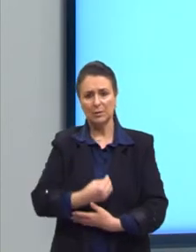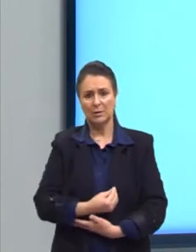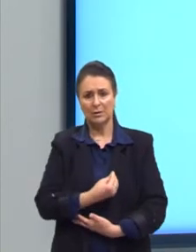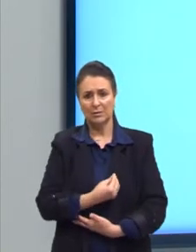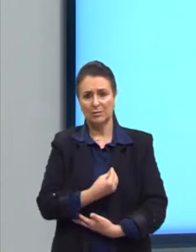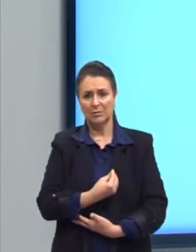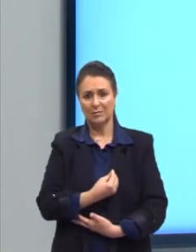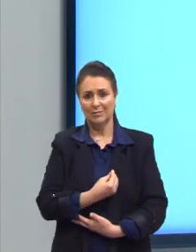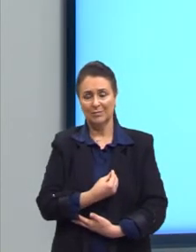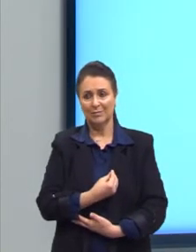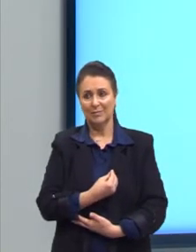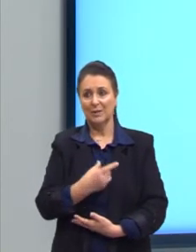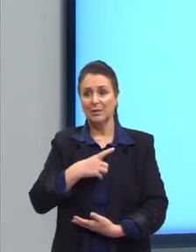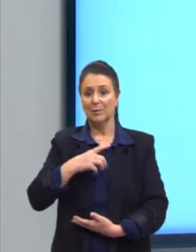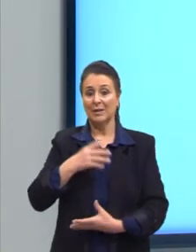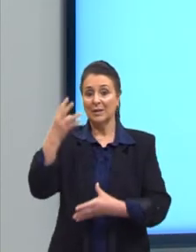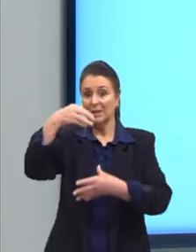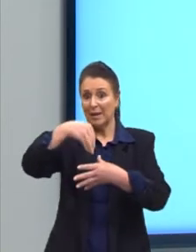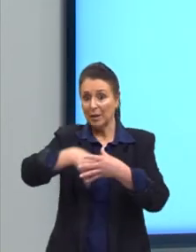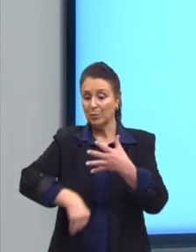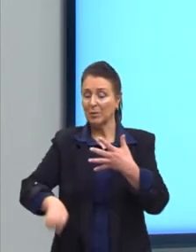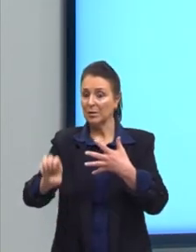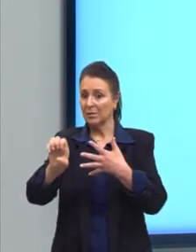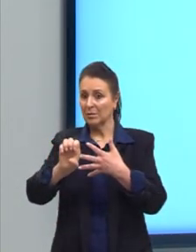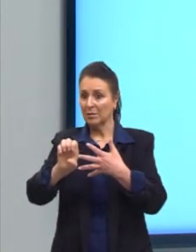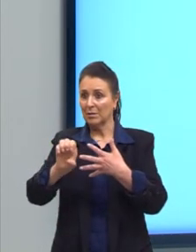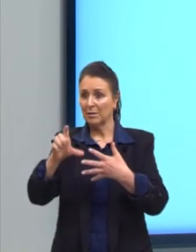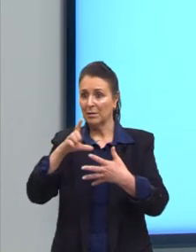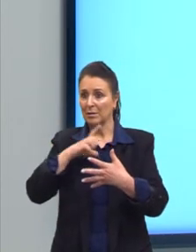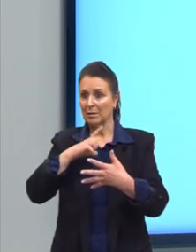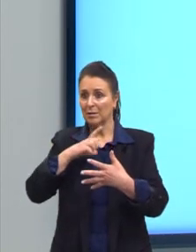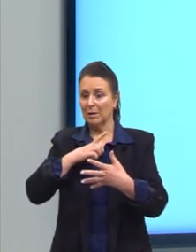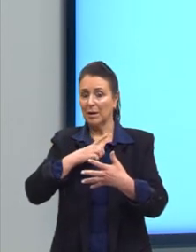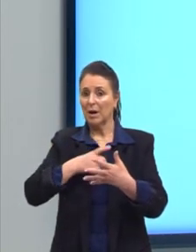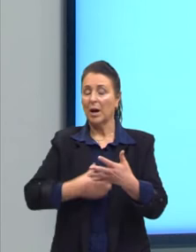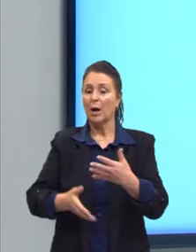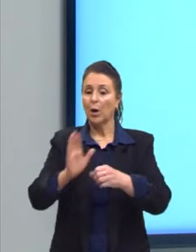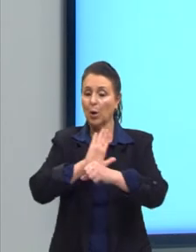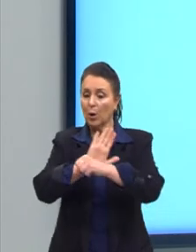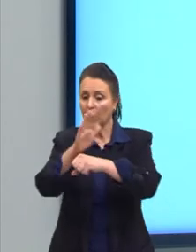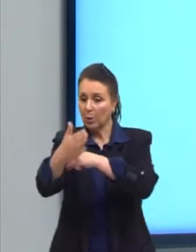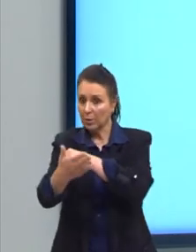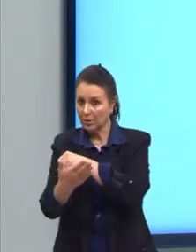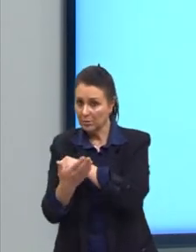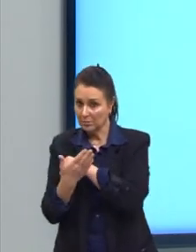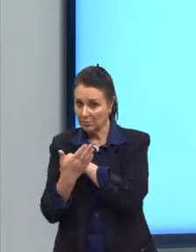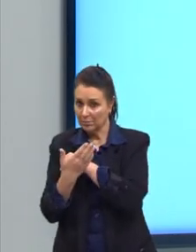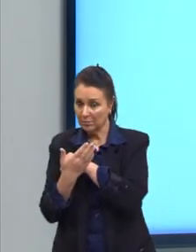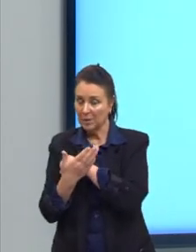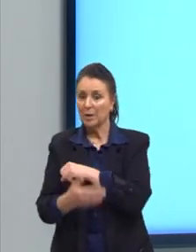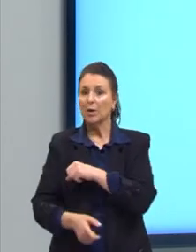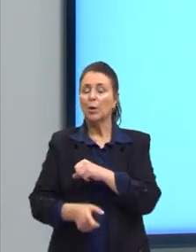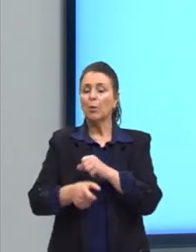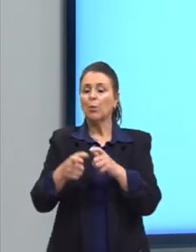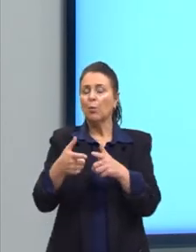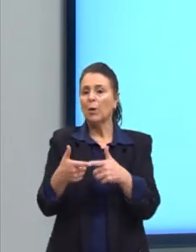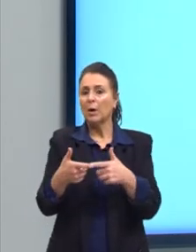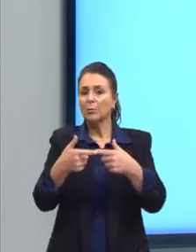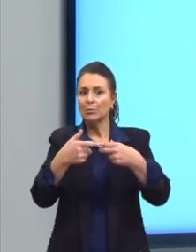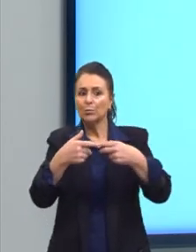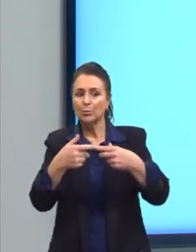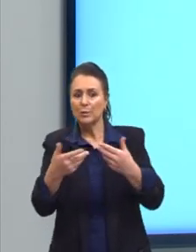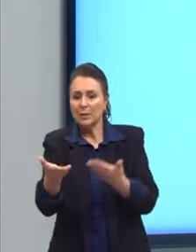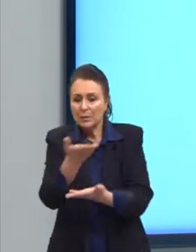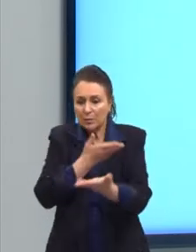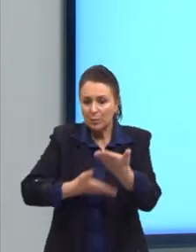Aqui, então, dentro do mutualismo, nós temos a protocooperação, né? Que é quando indivíduos que cooperam entre si,